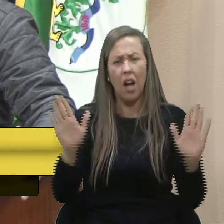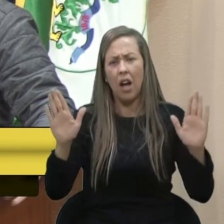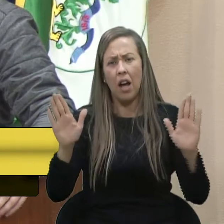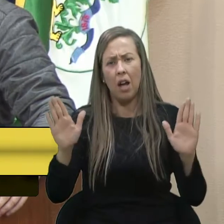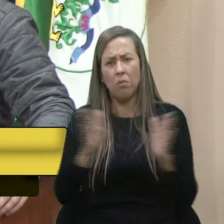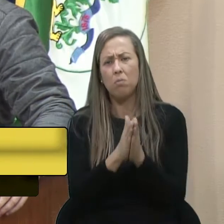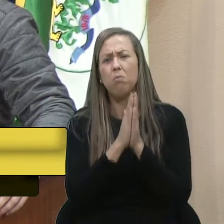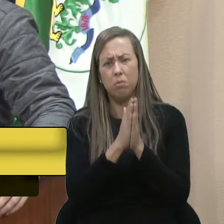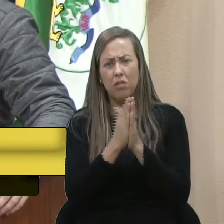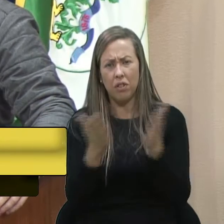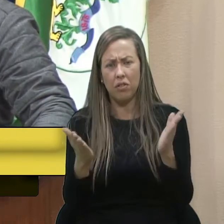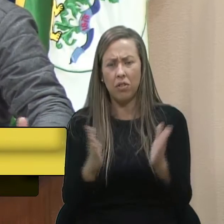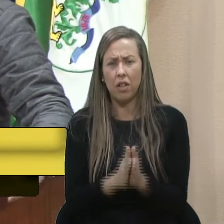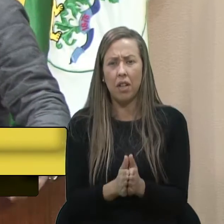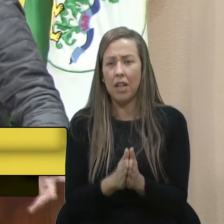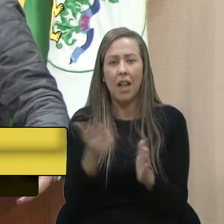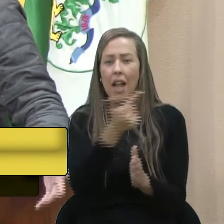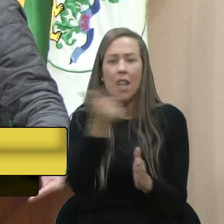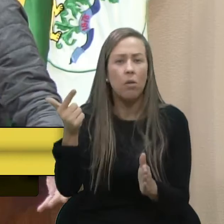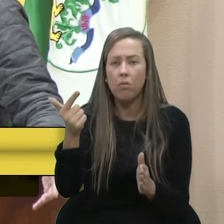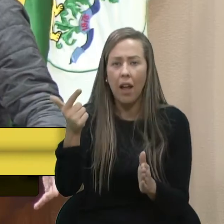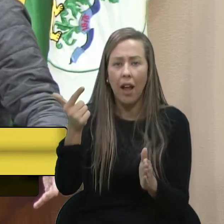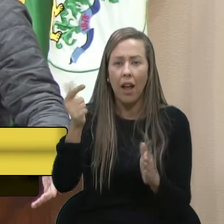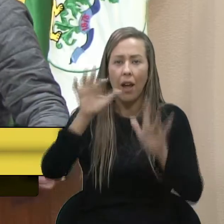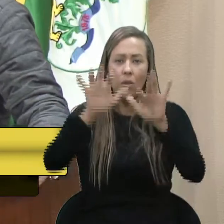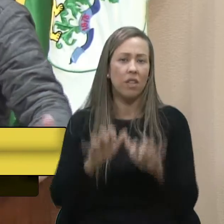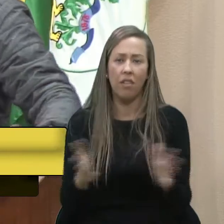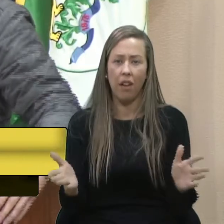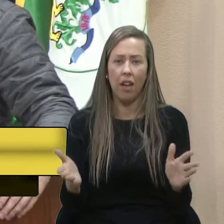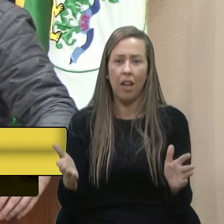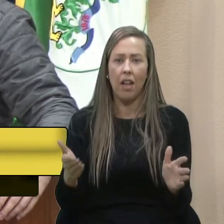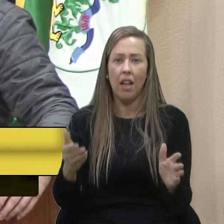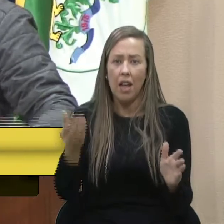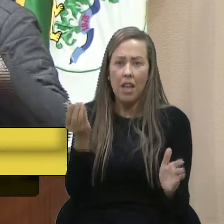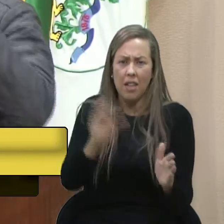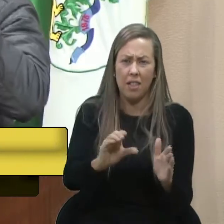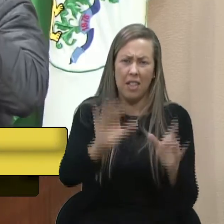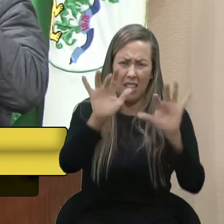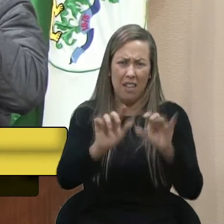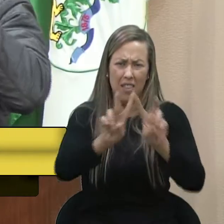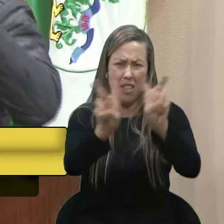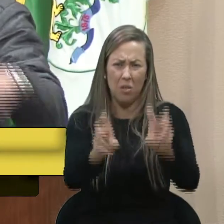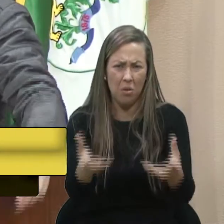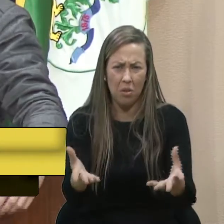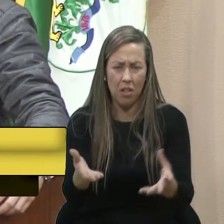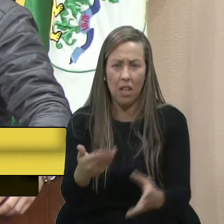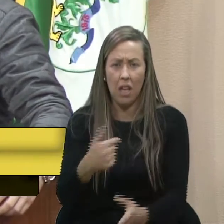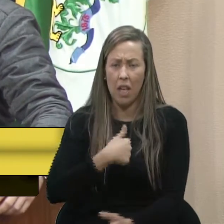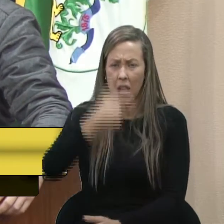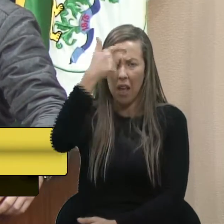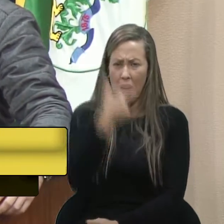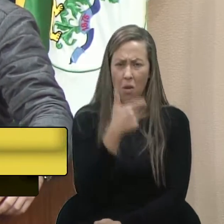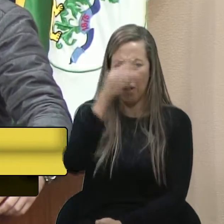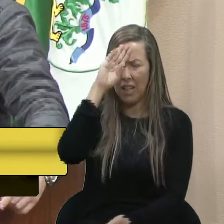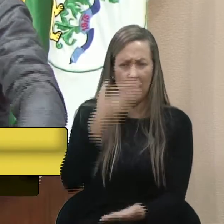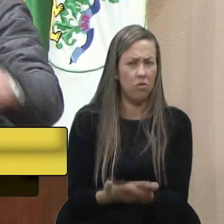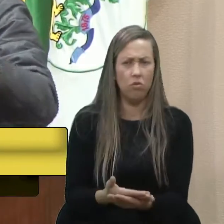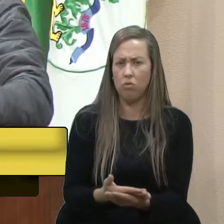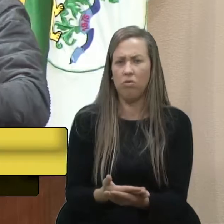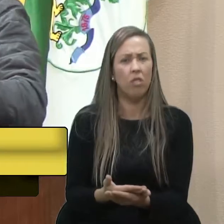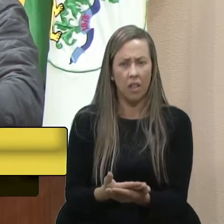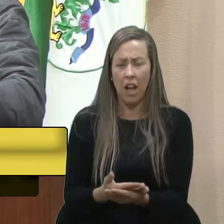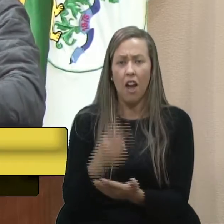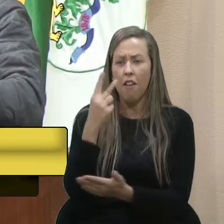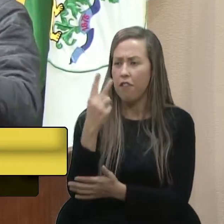barbaridade. É não ter o que escrever e me coloca isso. Eu tenho certeza que os